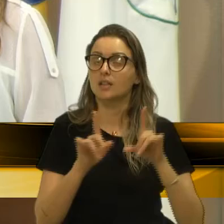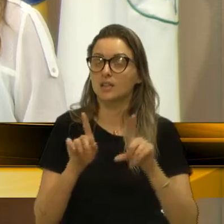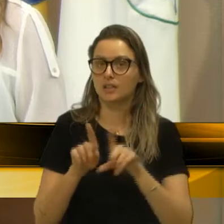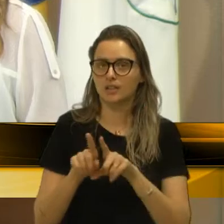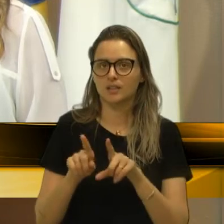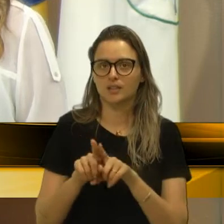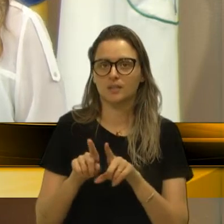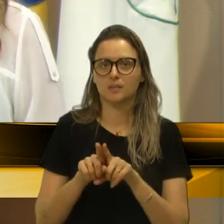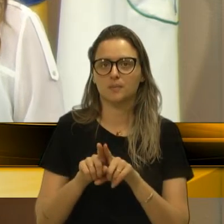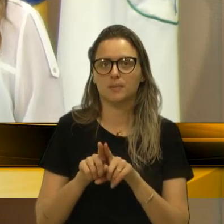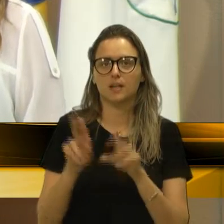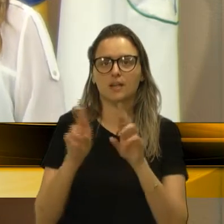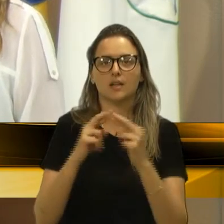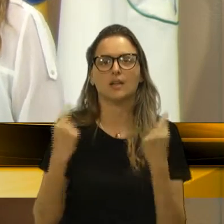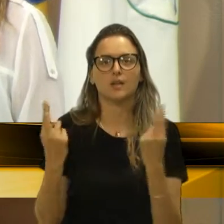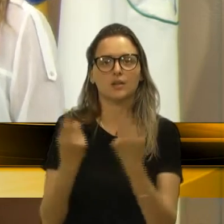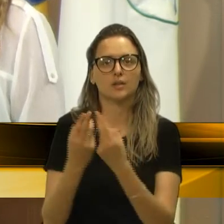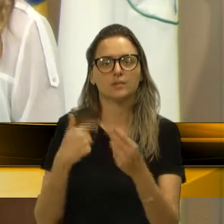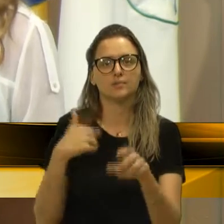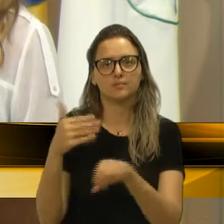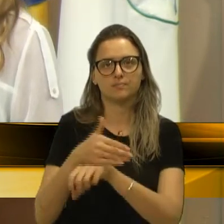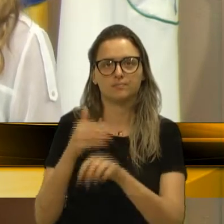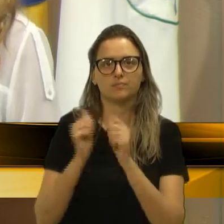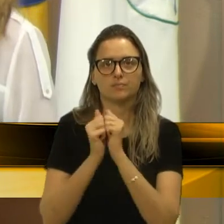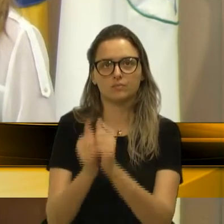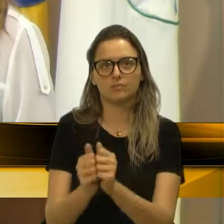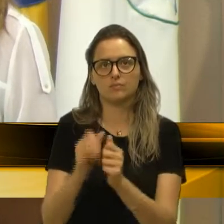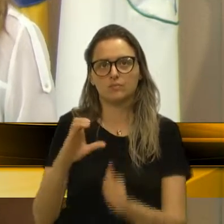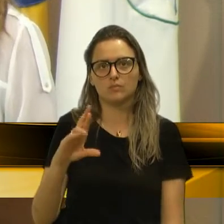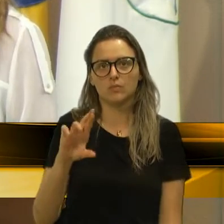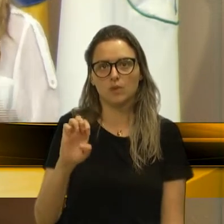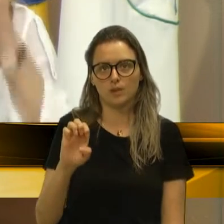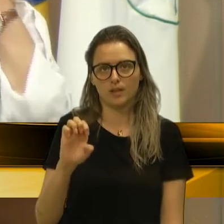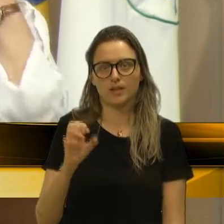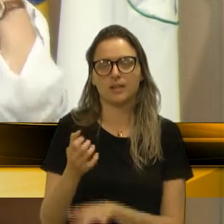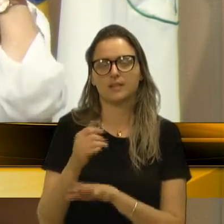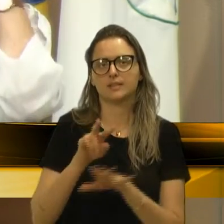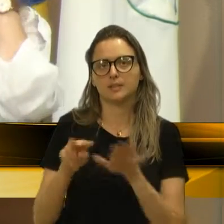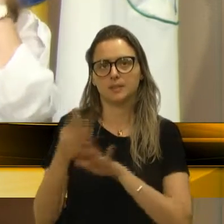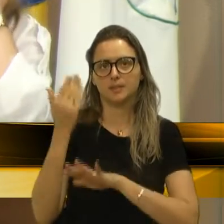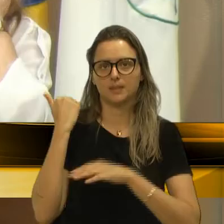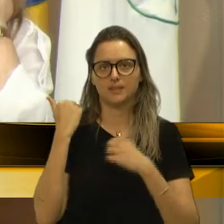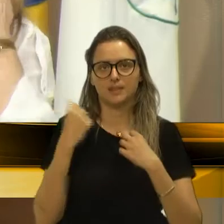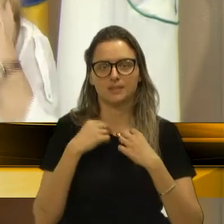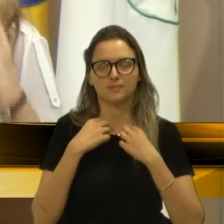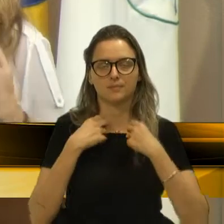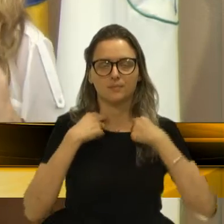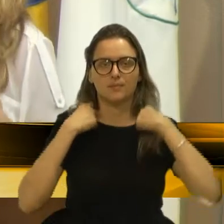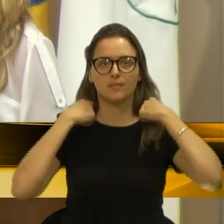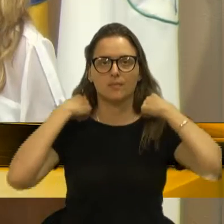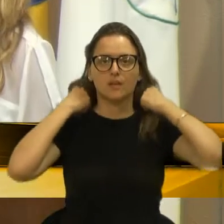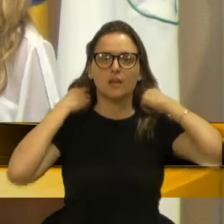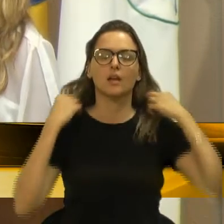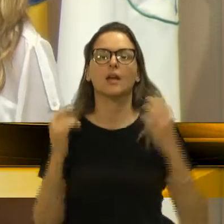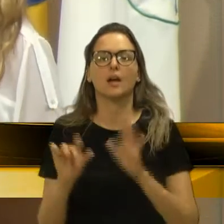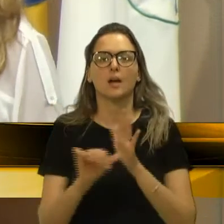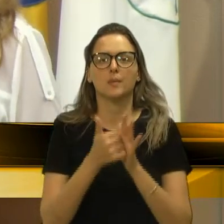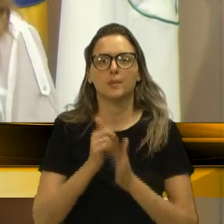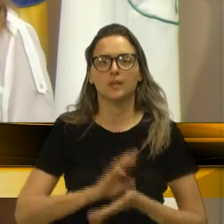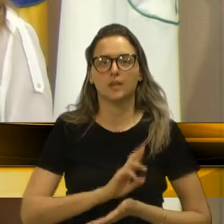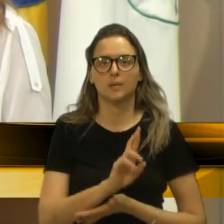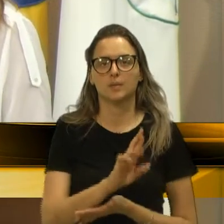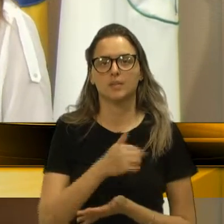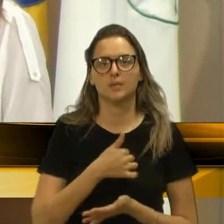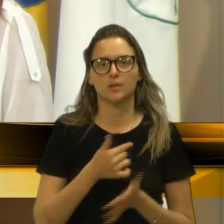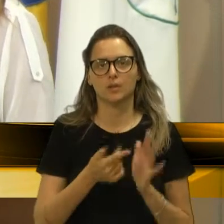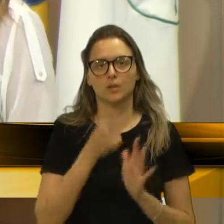uma reunião junto à CRE na semana passada. Então, a primeira representação que eu apresento